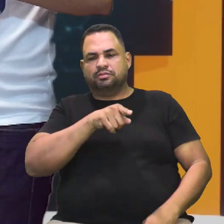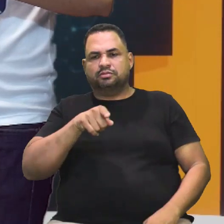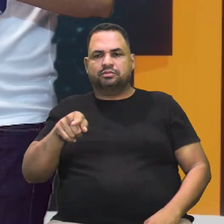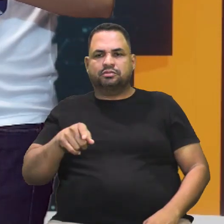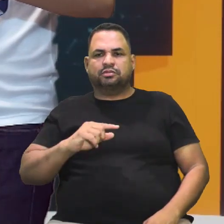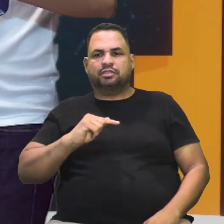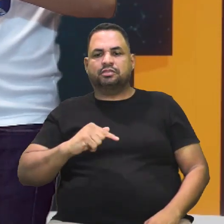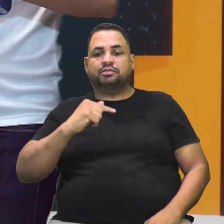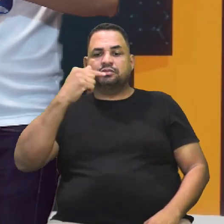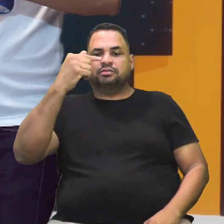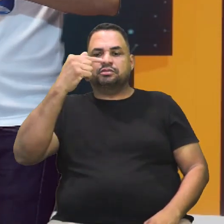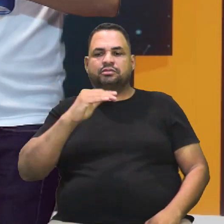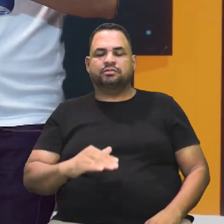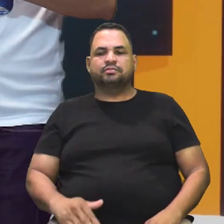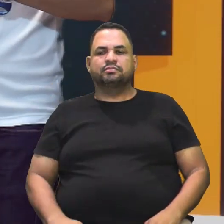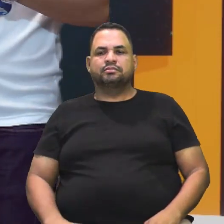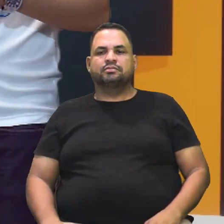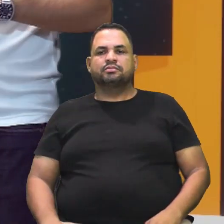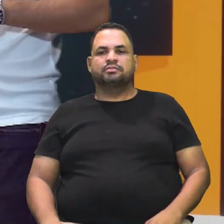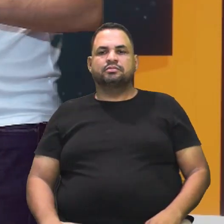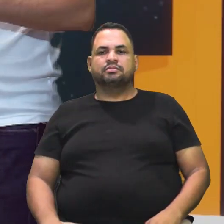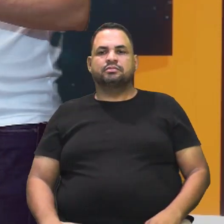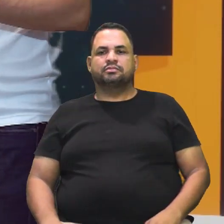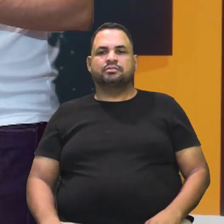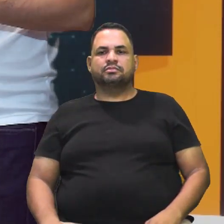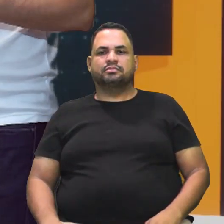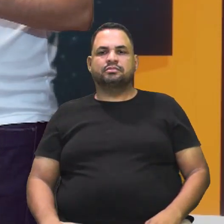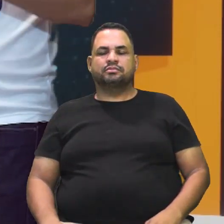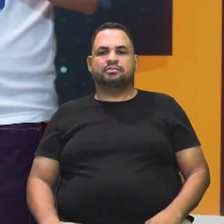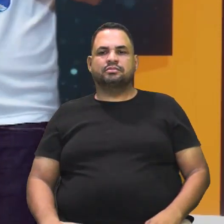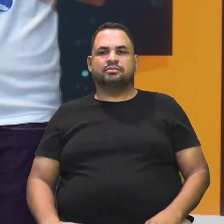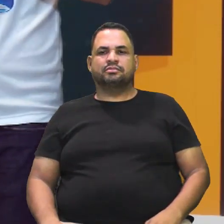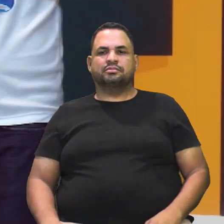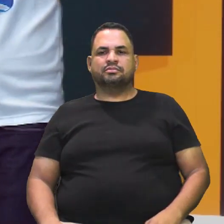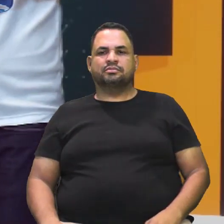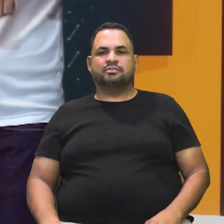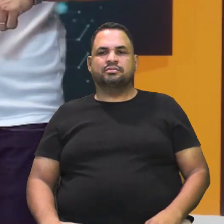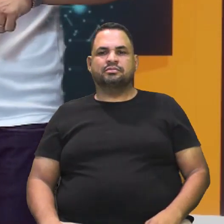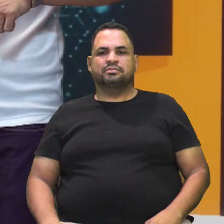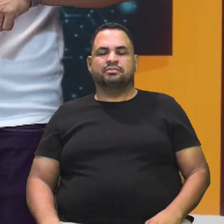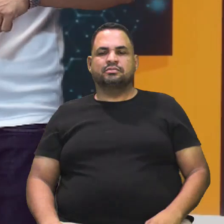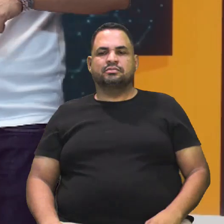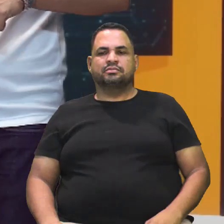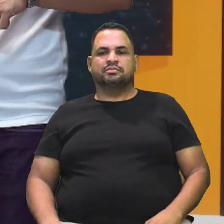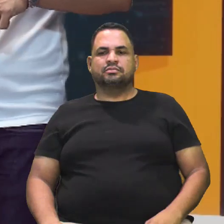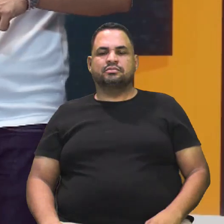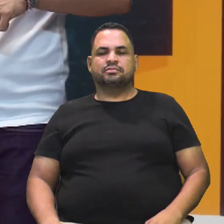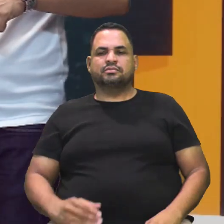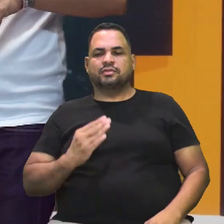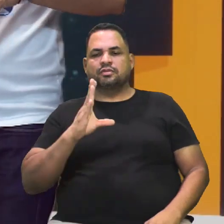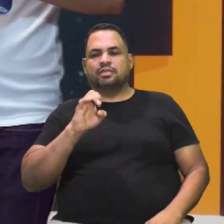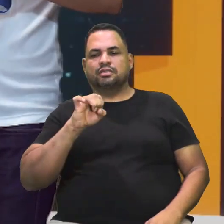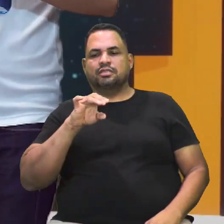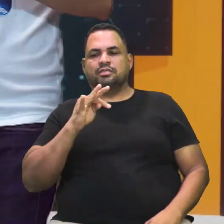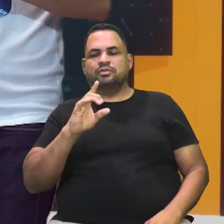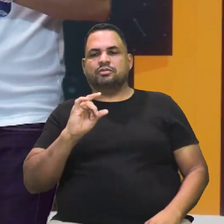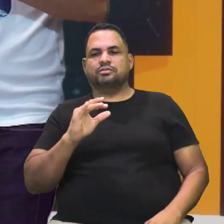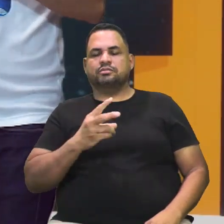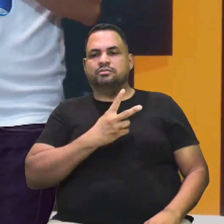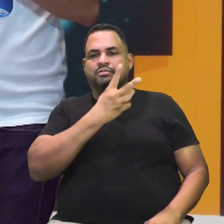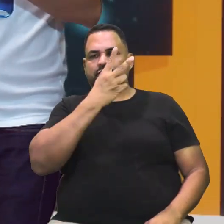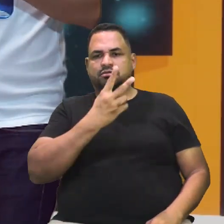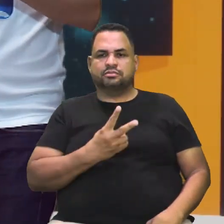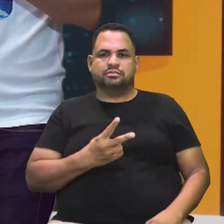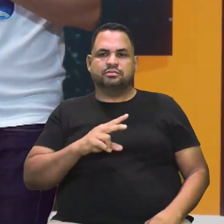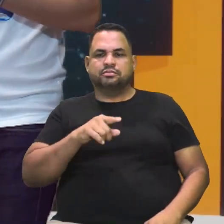adjacente. E aí, não posso nem falar adjacente, porque não tem ângulo, né? É a hipotenusa e um lado, e um cateto. Nos